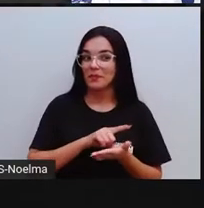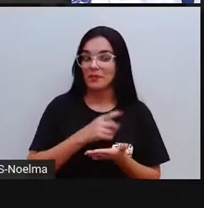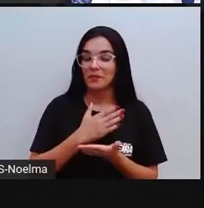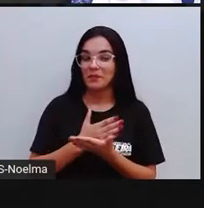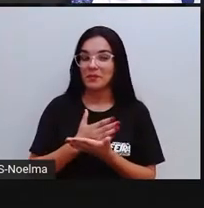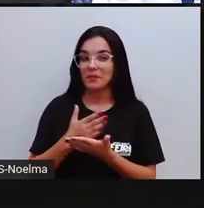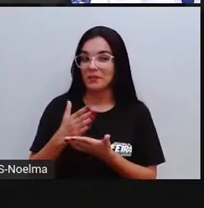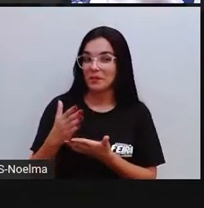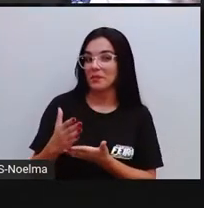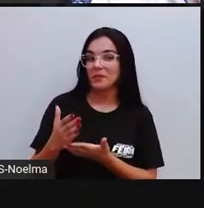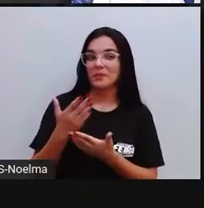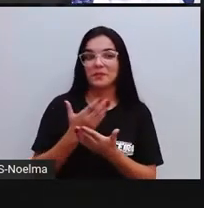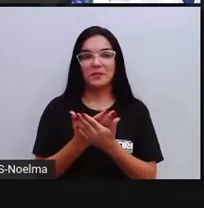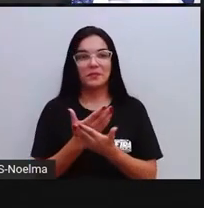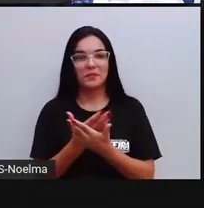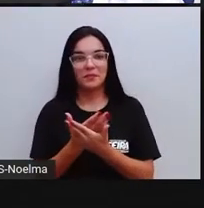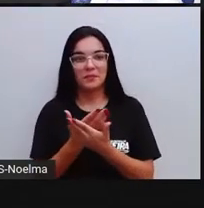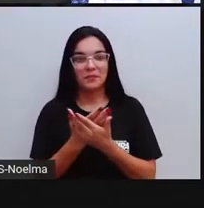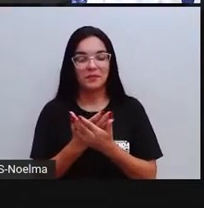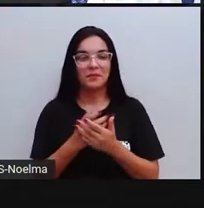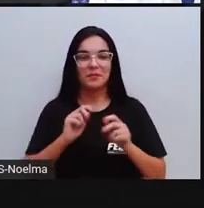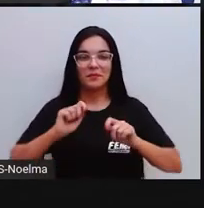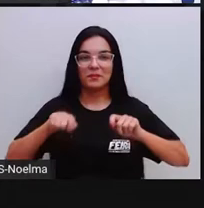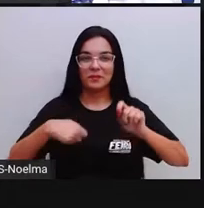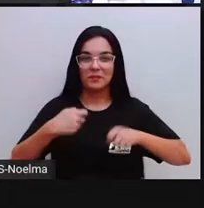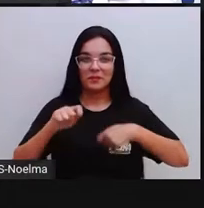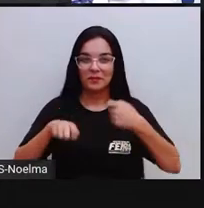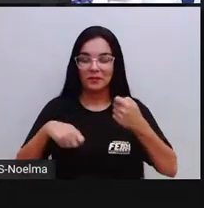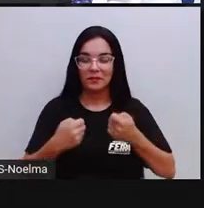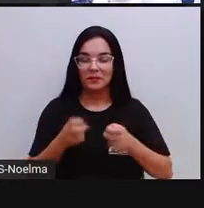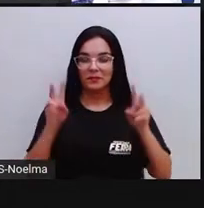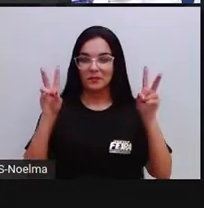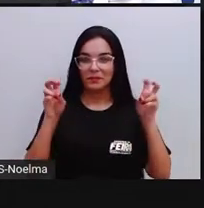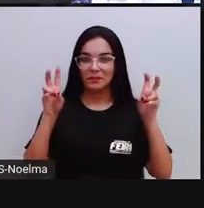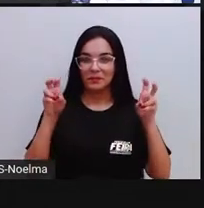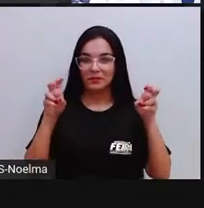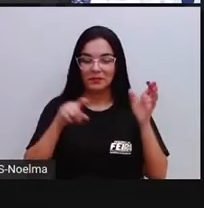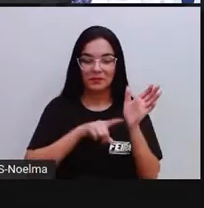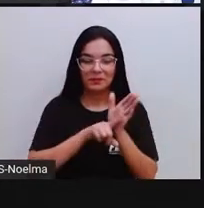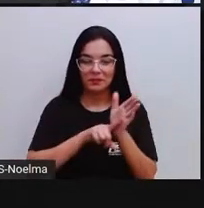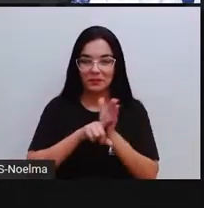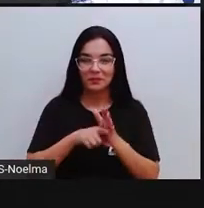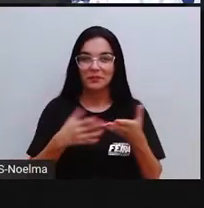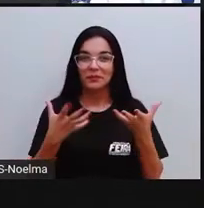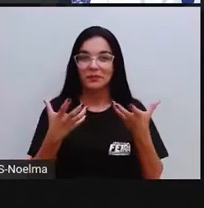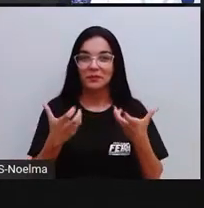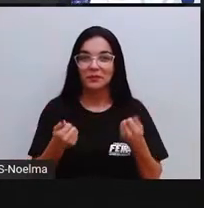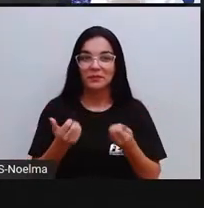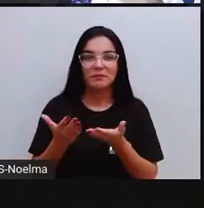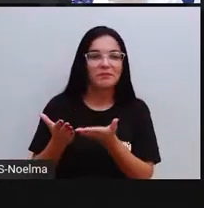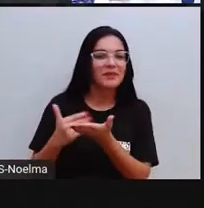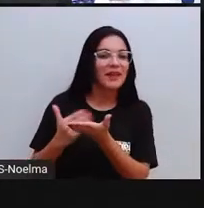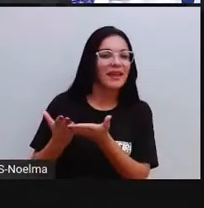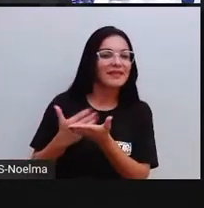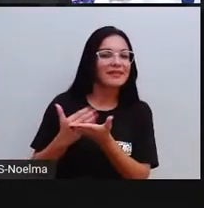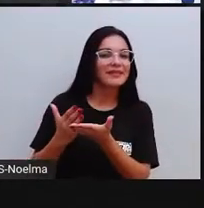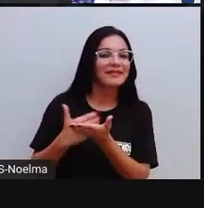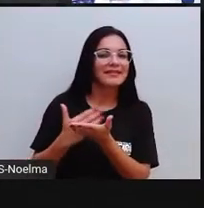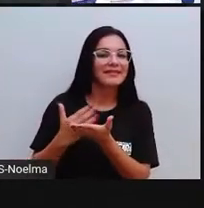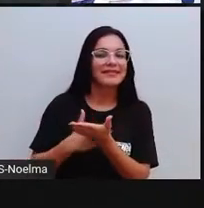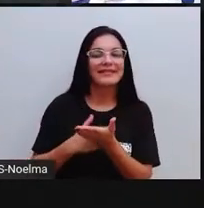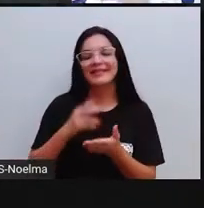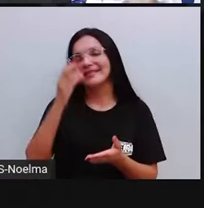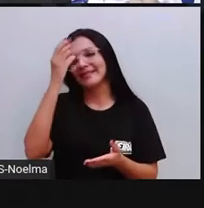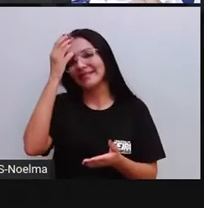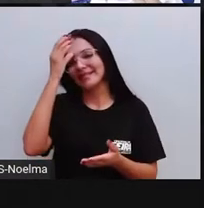iniciarmos aí a nossa análise, nós vamos fazer a leitura de um